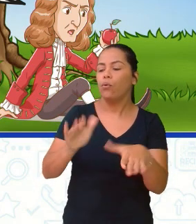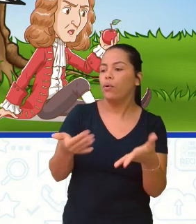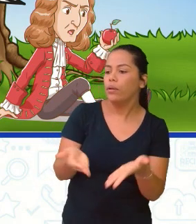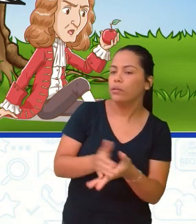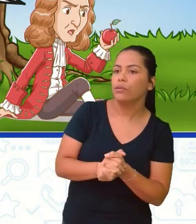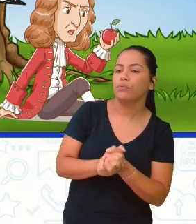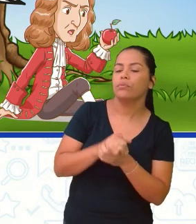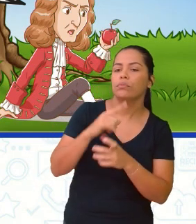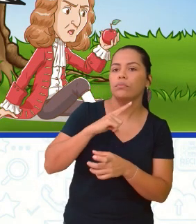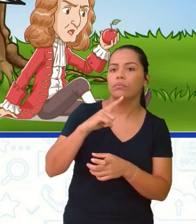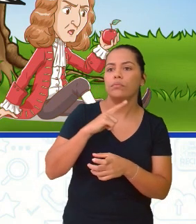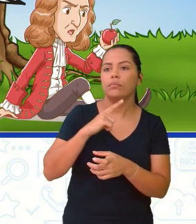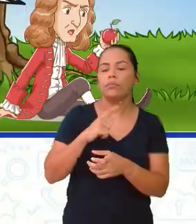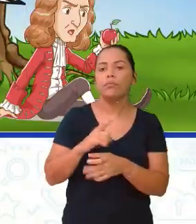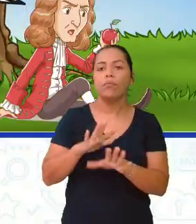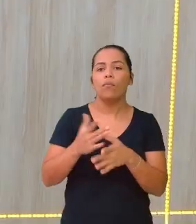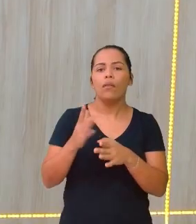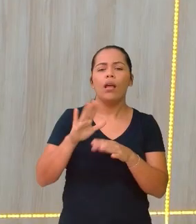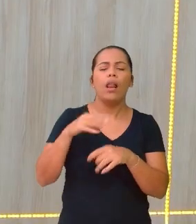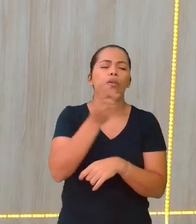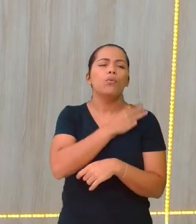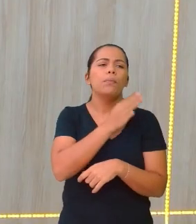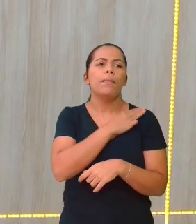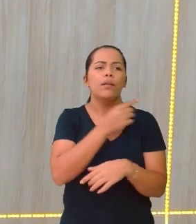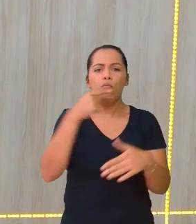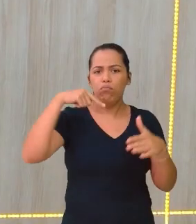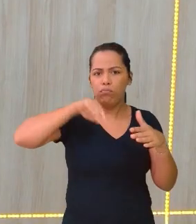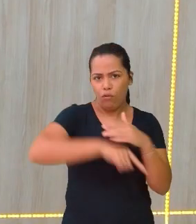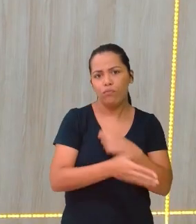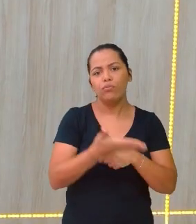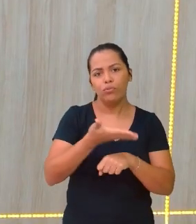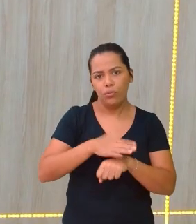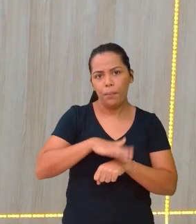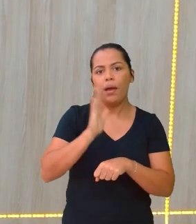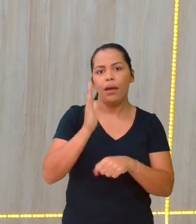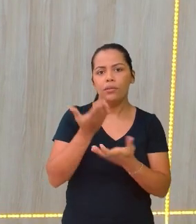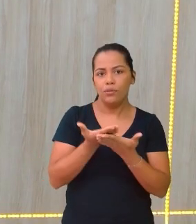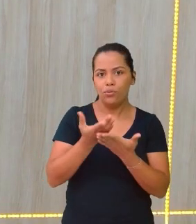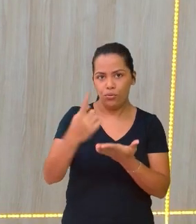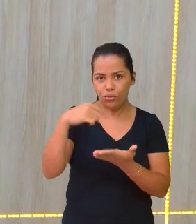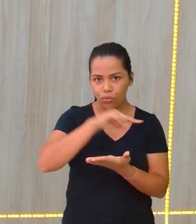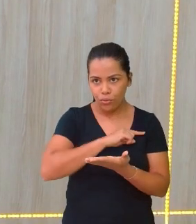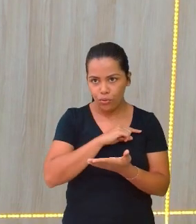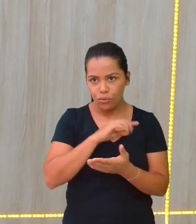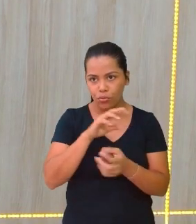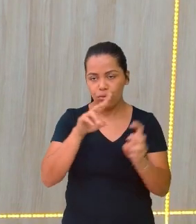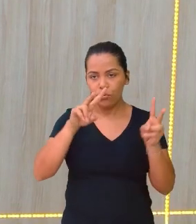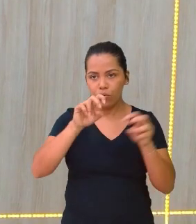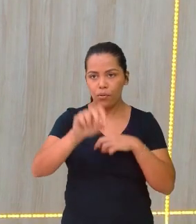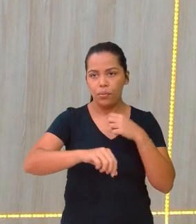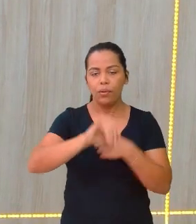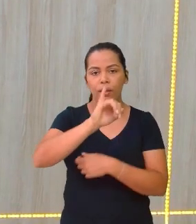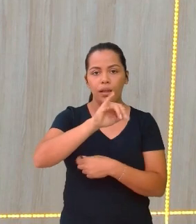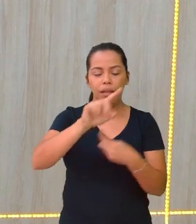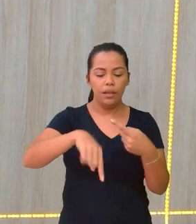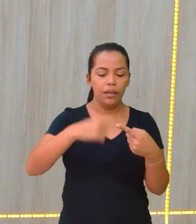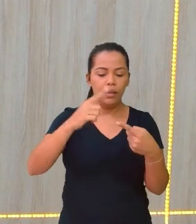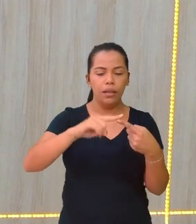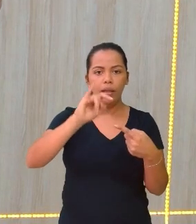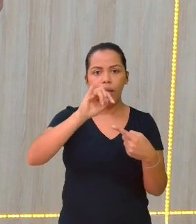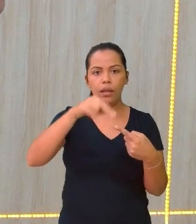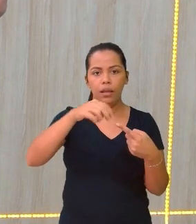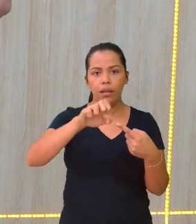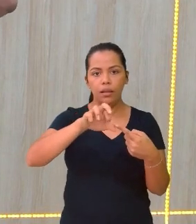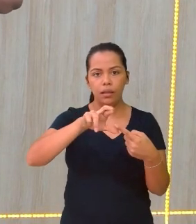no ensino médio, a gente vai ver já uma noção aqui, que é a questão da inércia, da força e da ação e